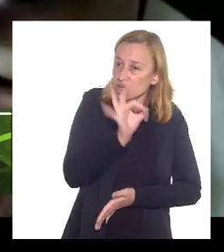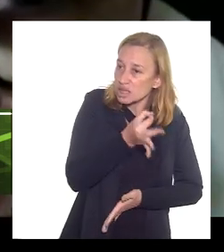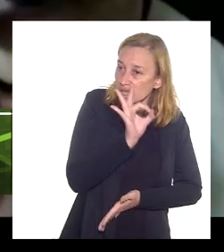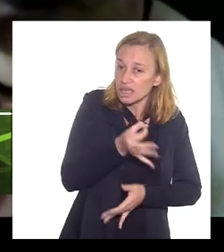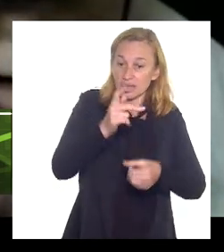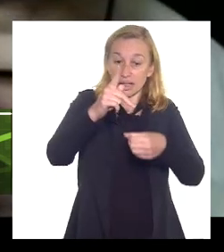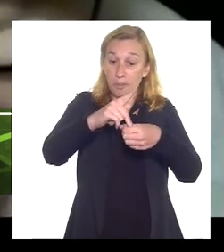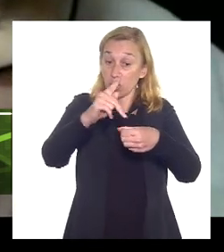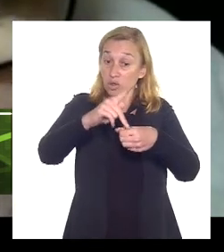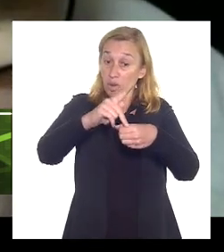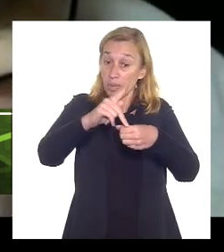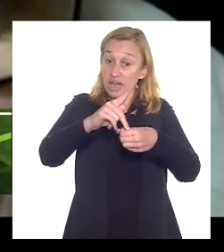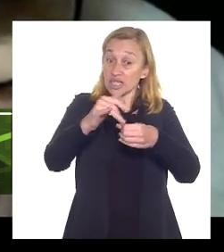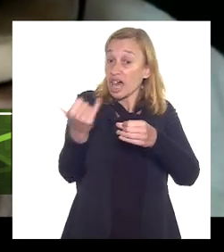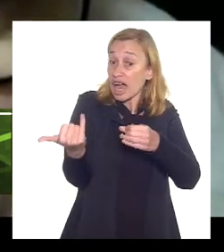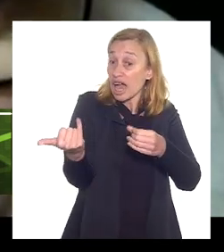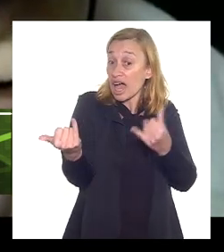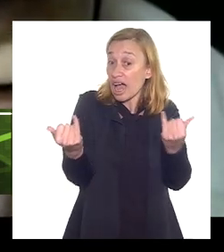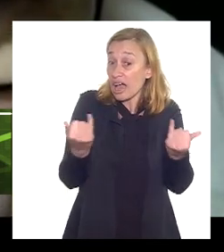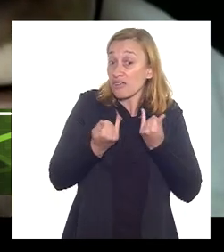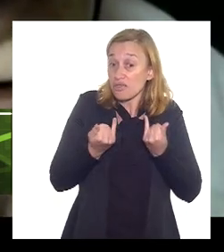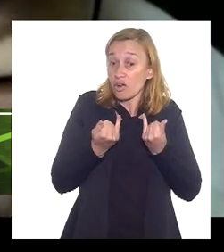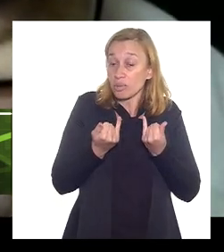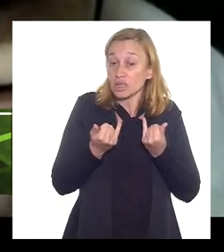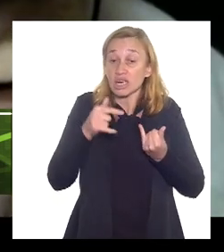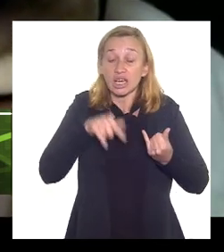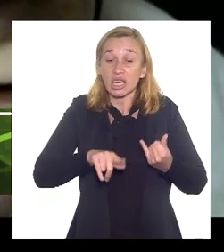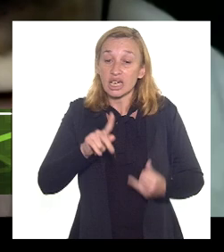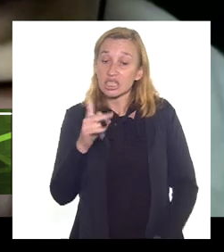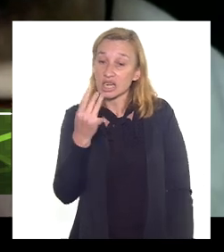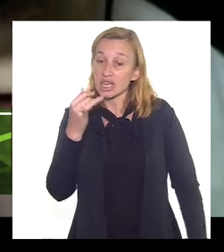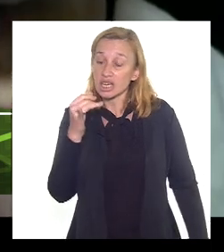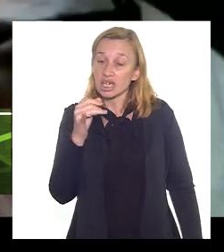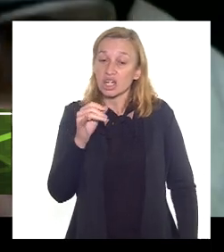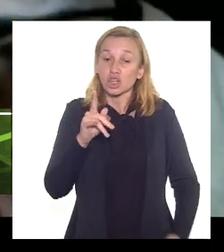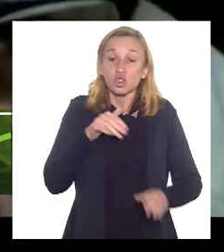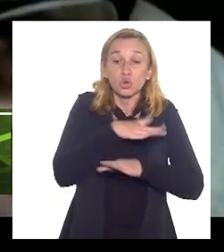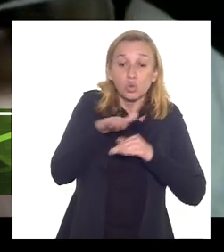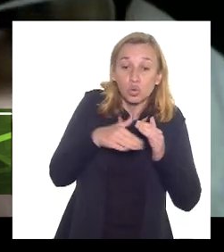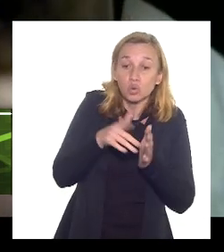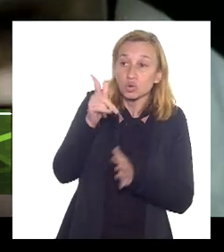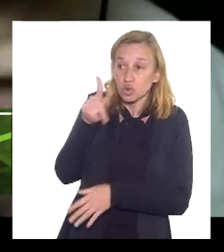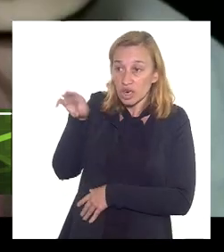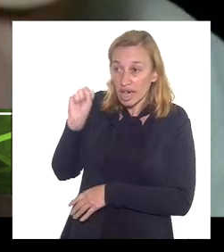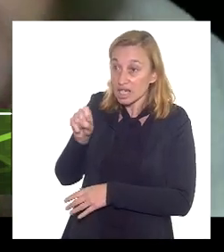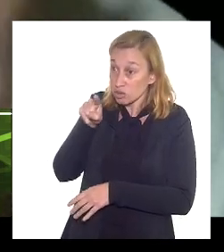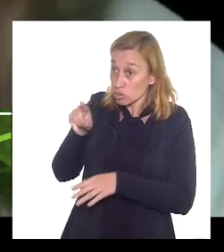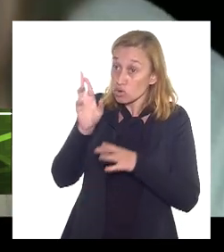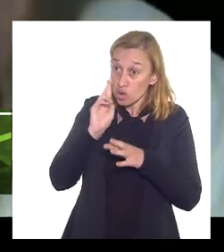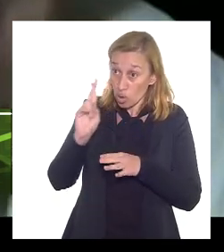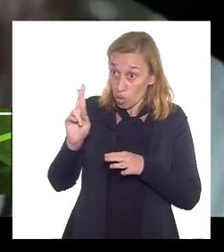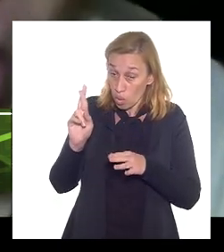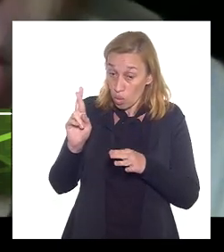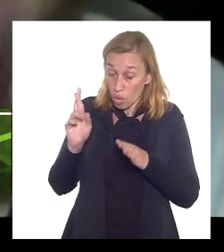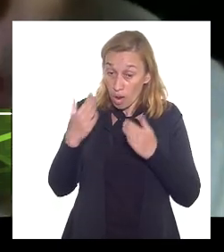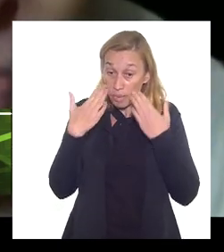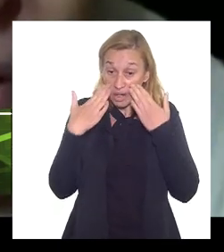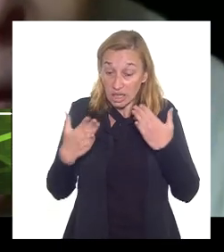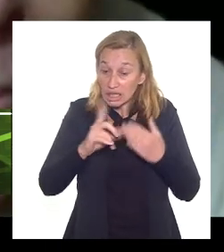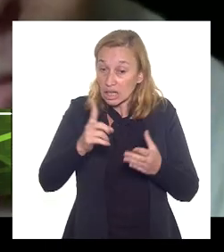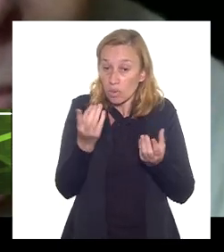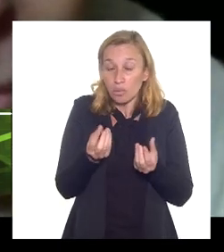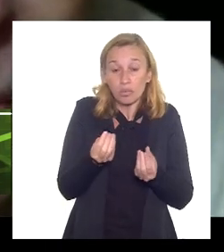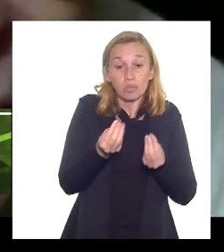Petrobras que essa reinjeção de gás essas alterações todas que o senhor apresentou não estarão prejudicando o